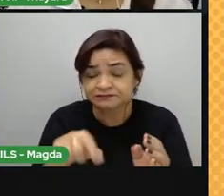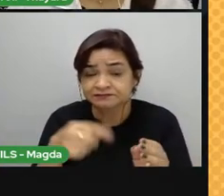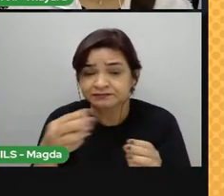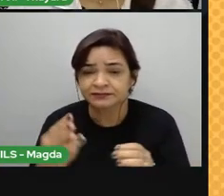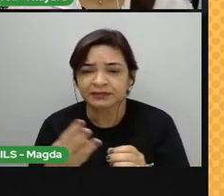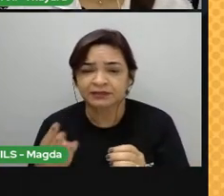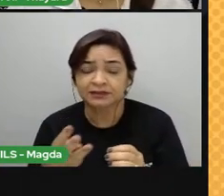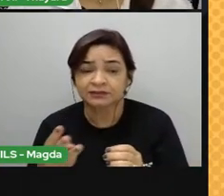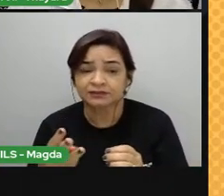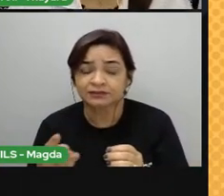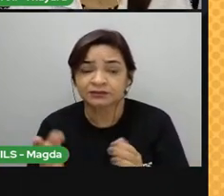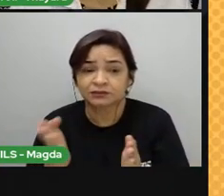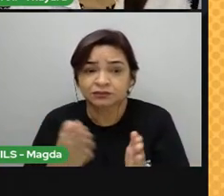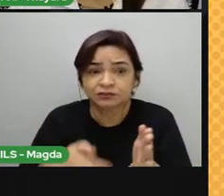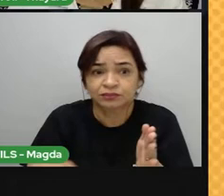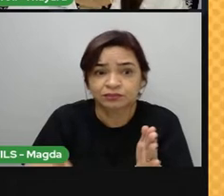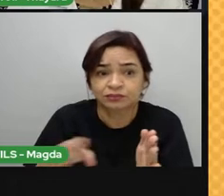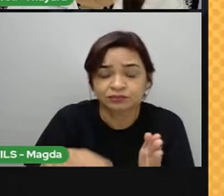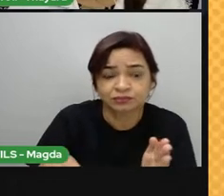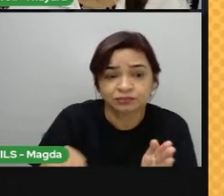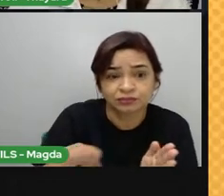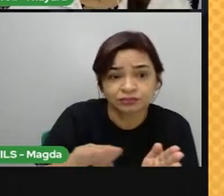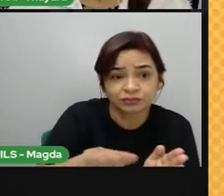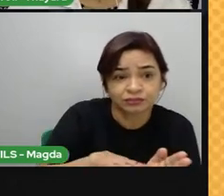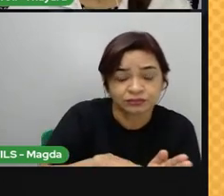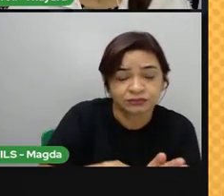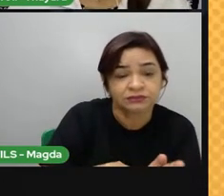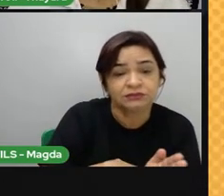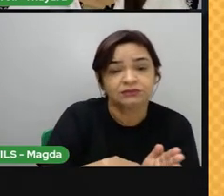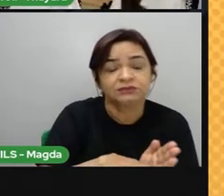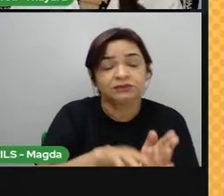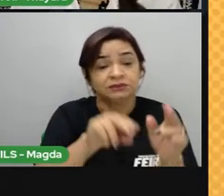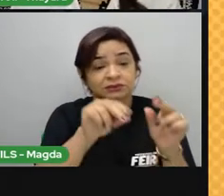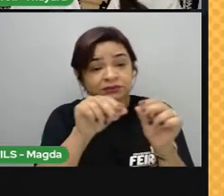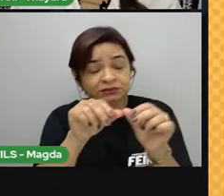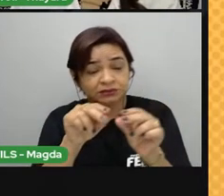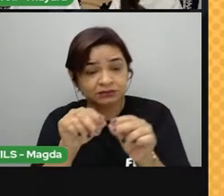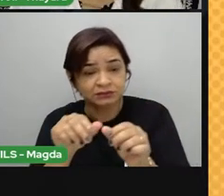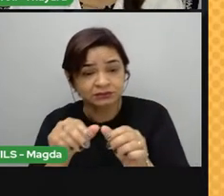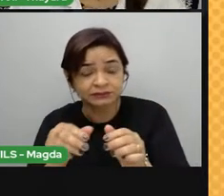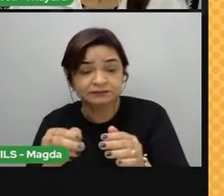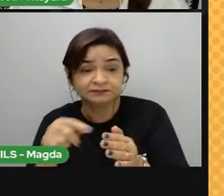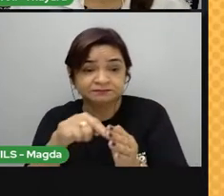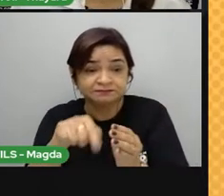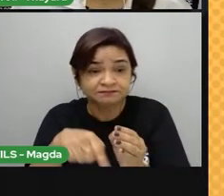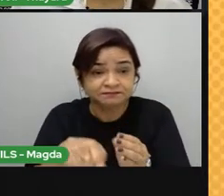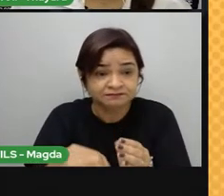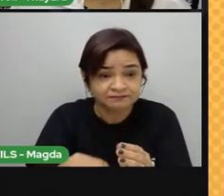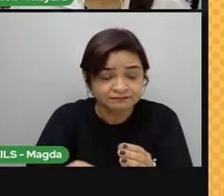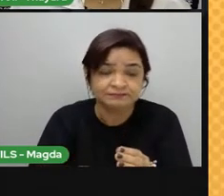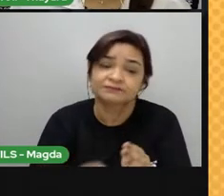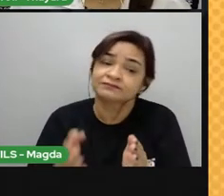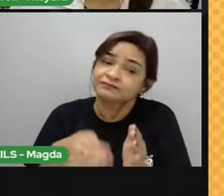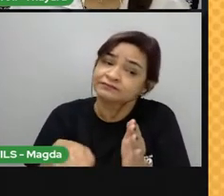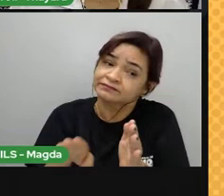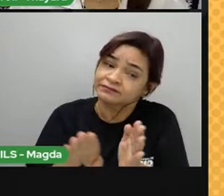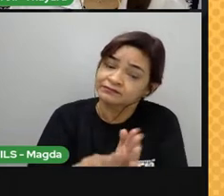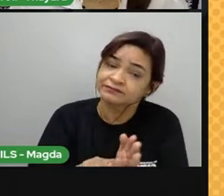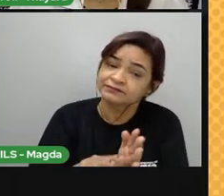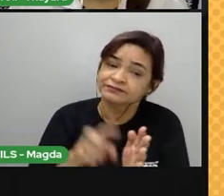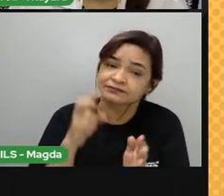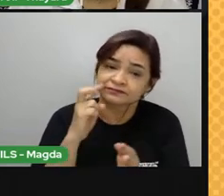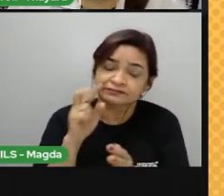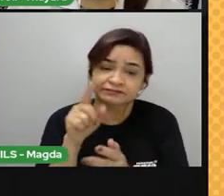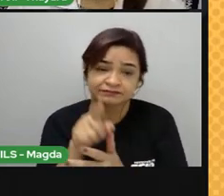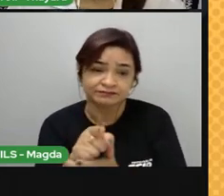as correntes oceânicas estão fazendo com que esses fragmentos se depositem lá no fundo do mar. Olha aqui uma corrente